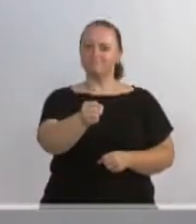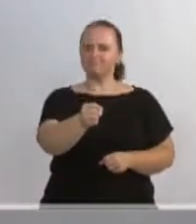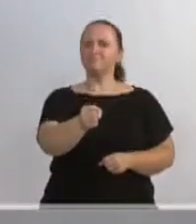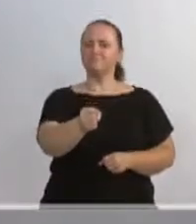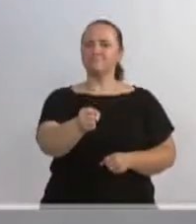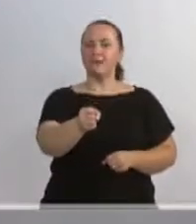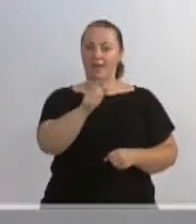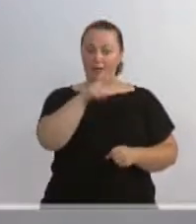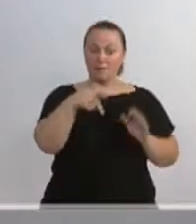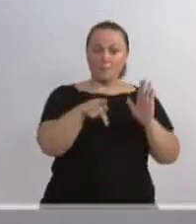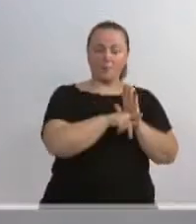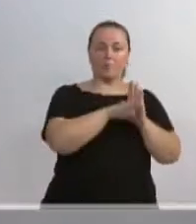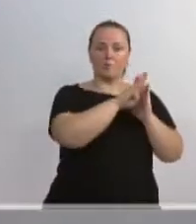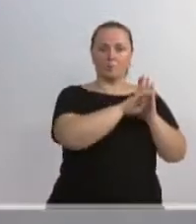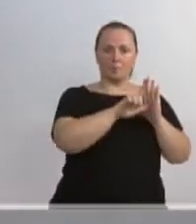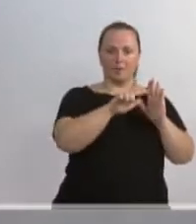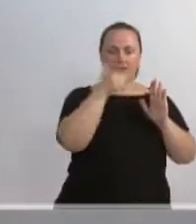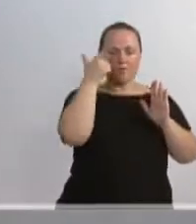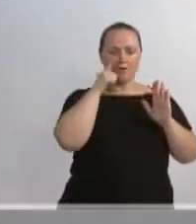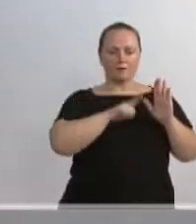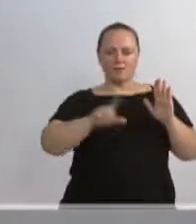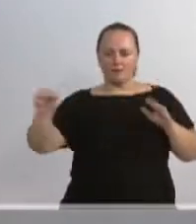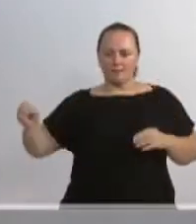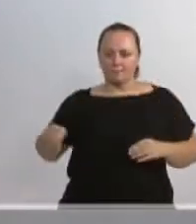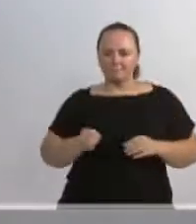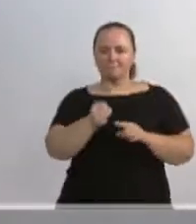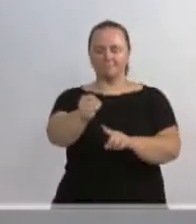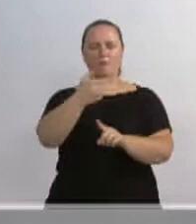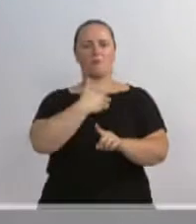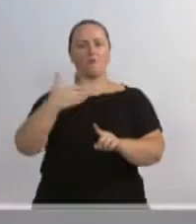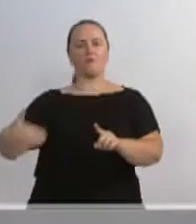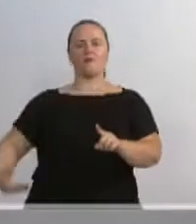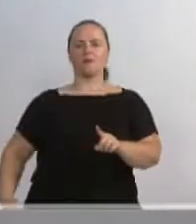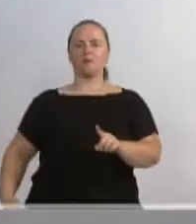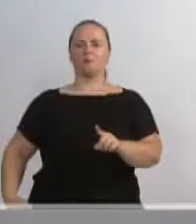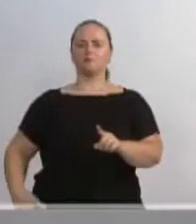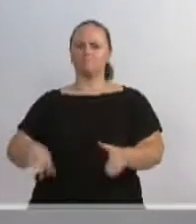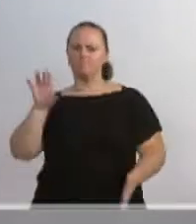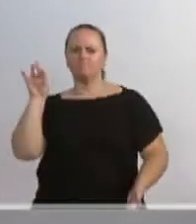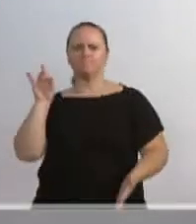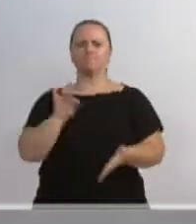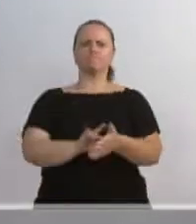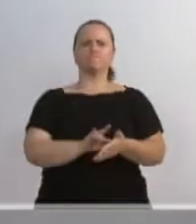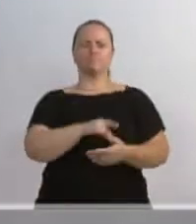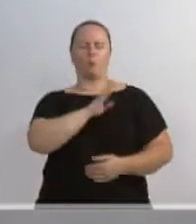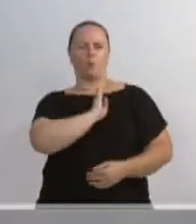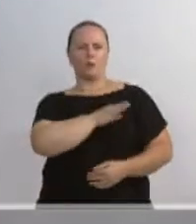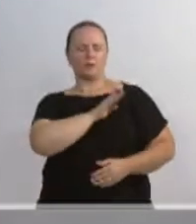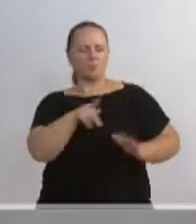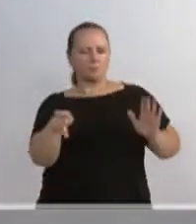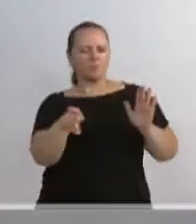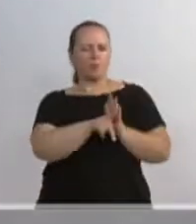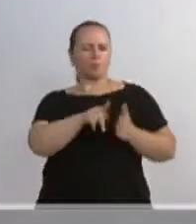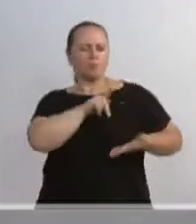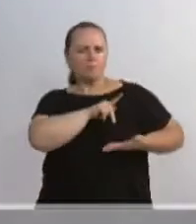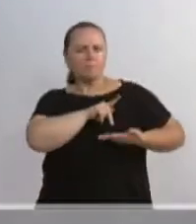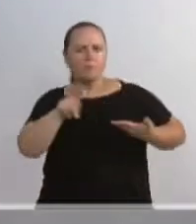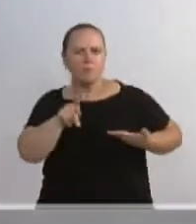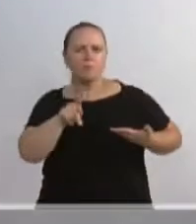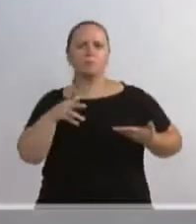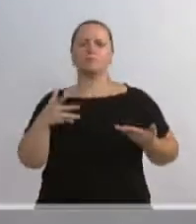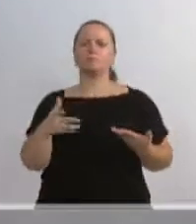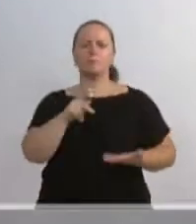aqui da nossa cidade, que corra nas suas veias o sangue blumenauense, de coração. O sangue aqui pode ser figurativo,